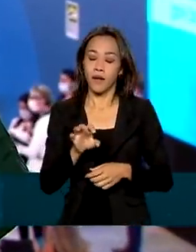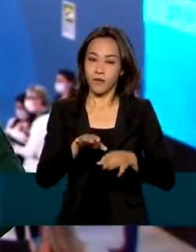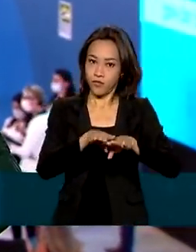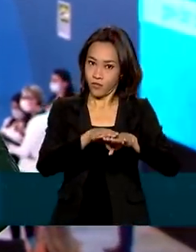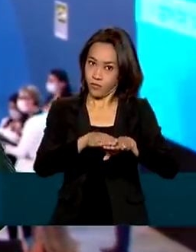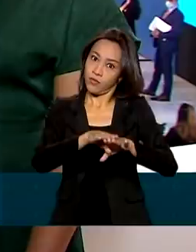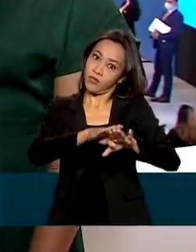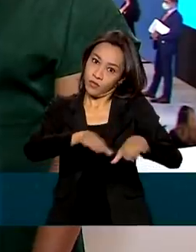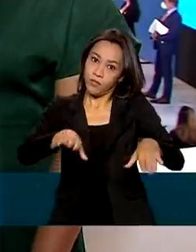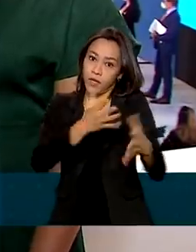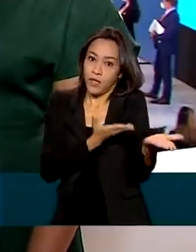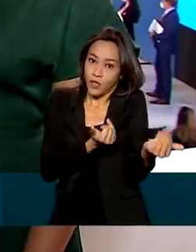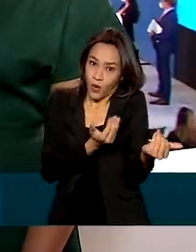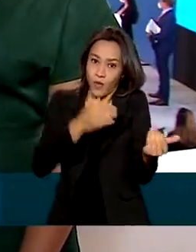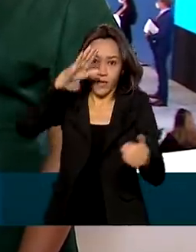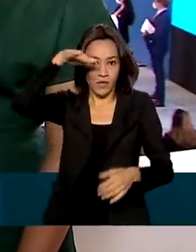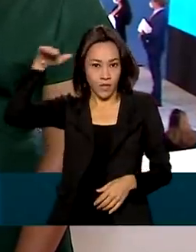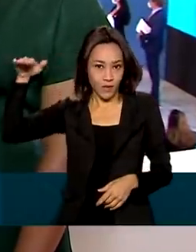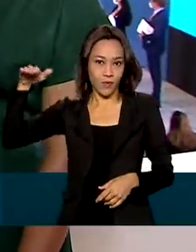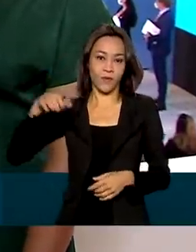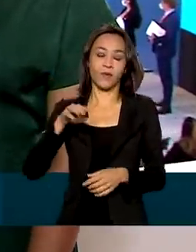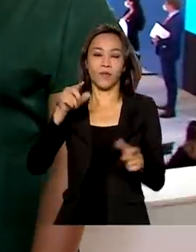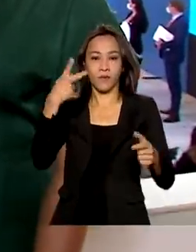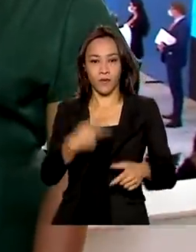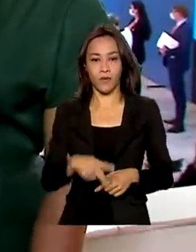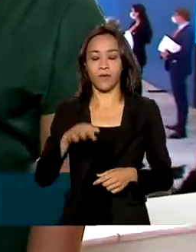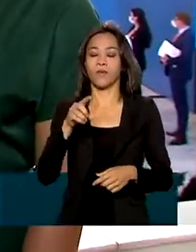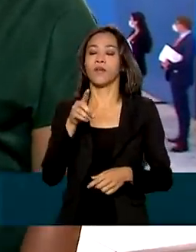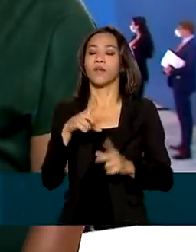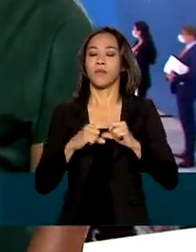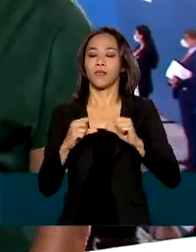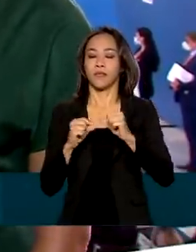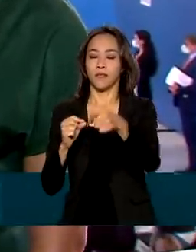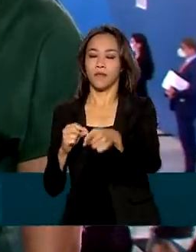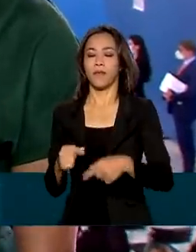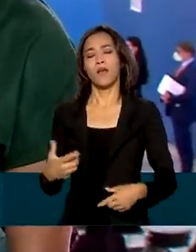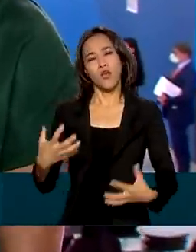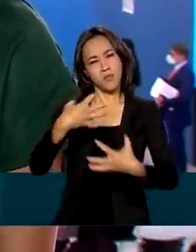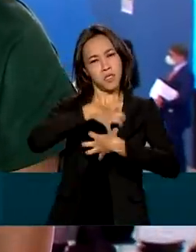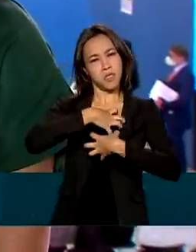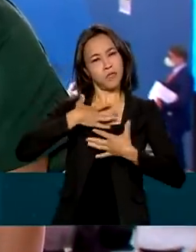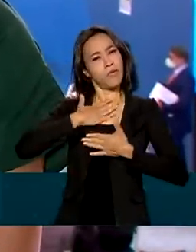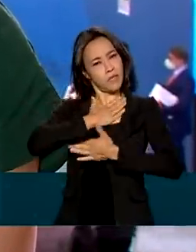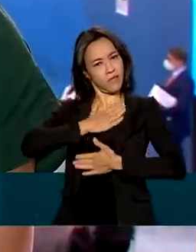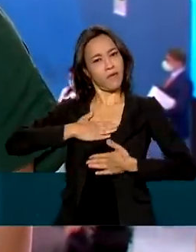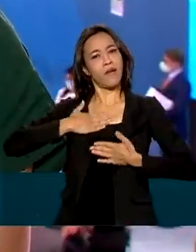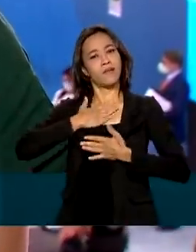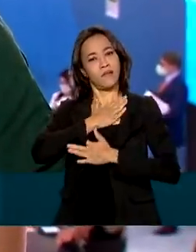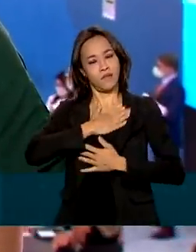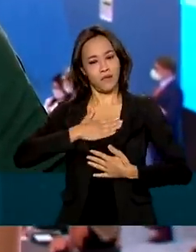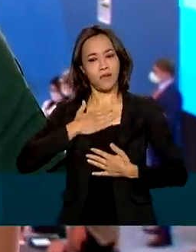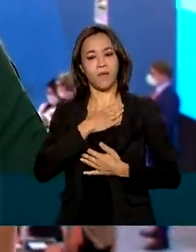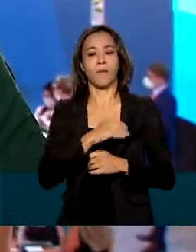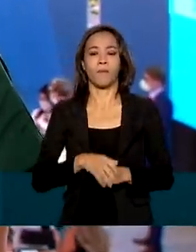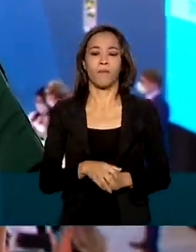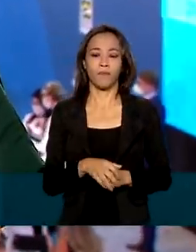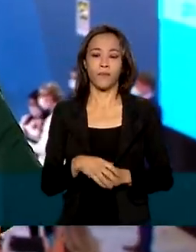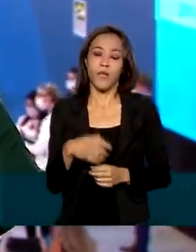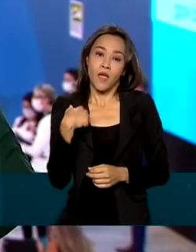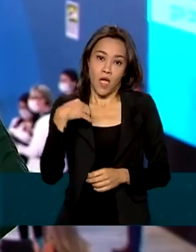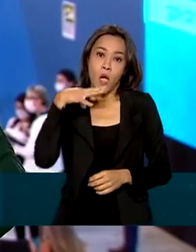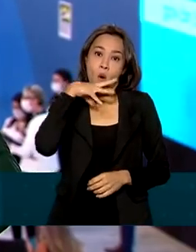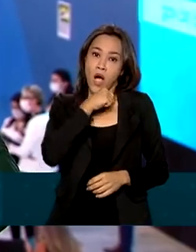no Distrito Federal. É uma realização, eu me sinto assim, realizada e assim, eu acho que toda